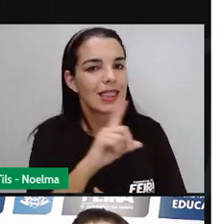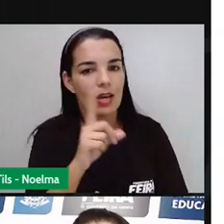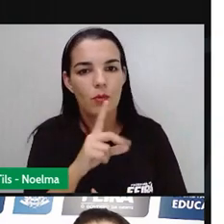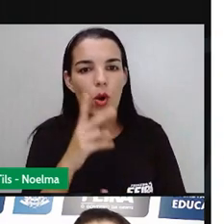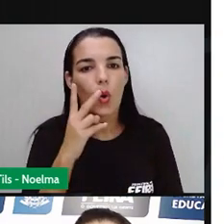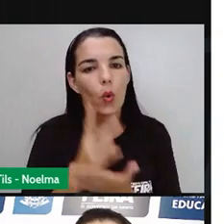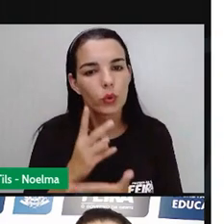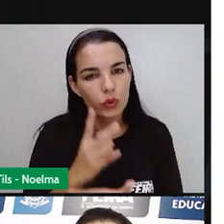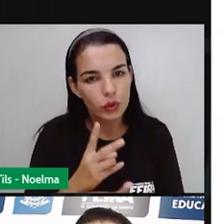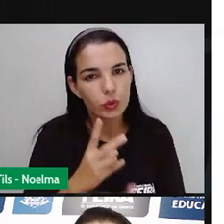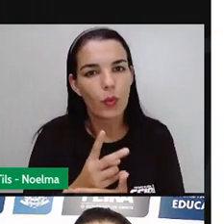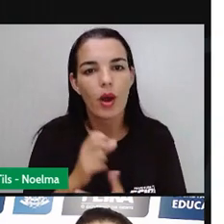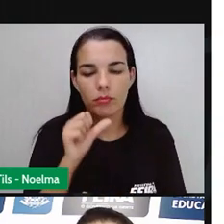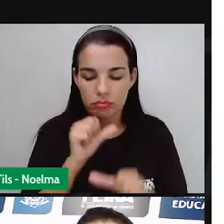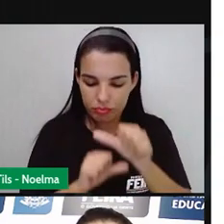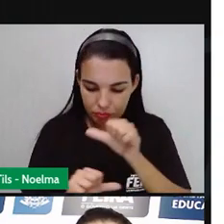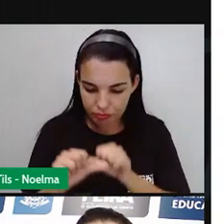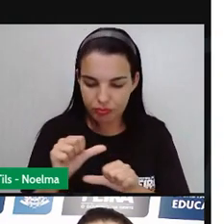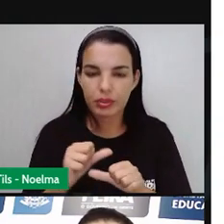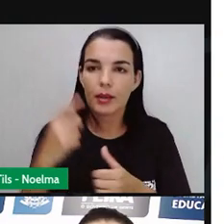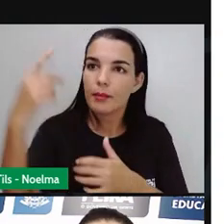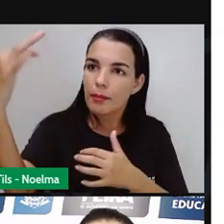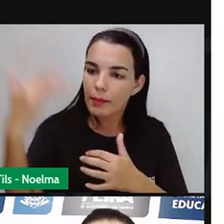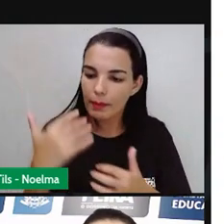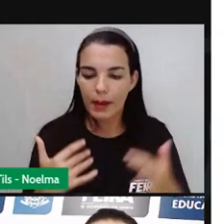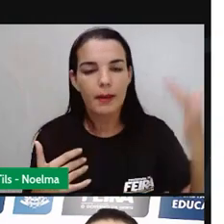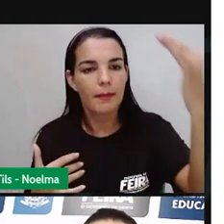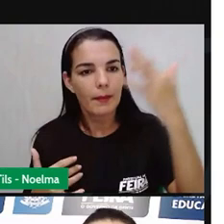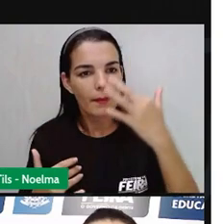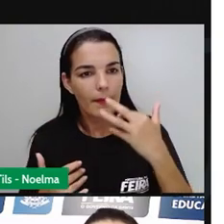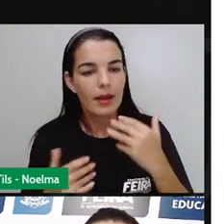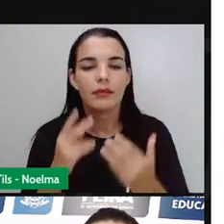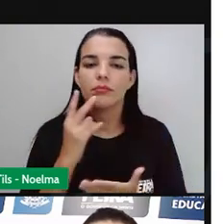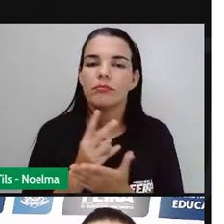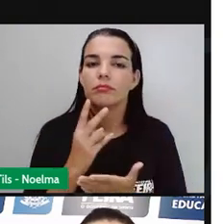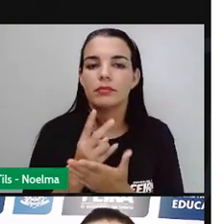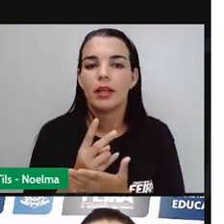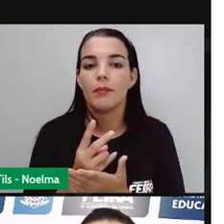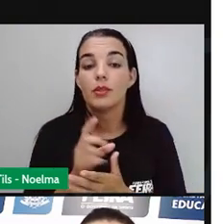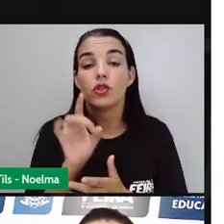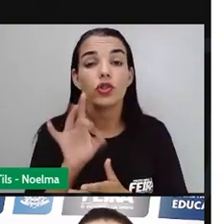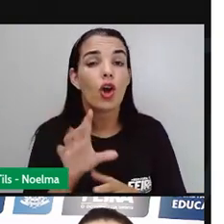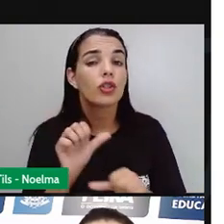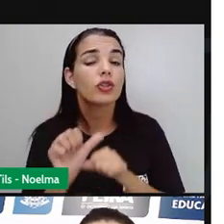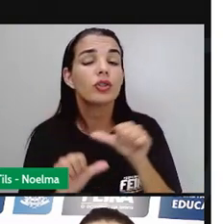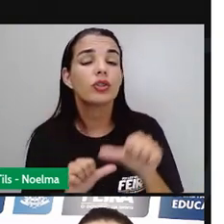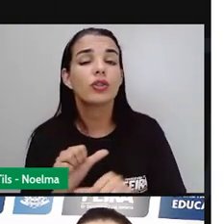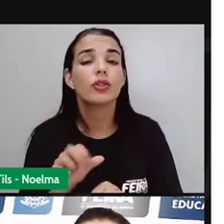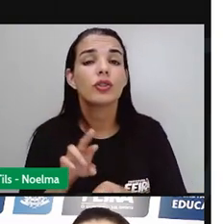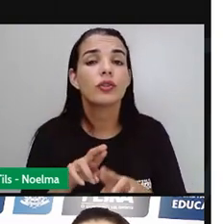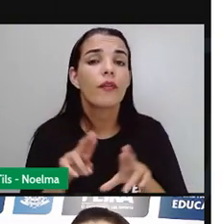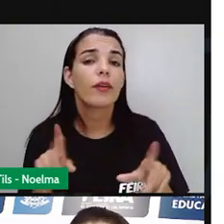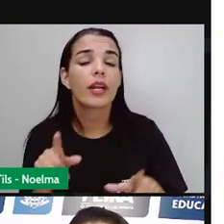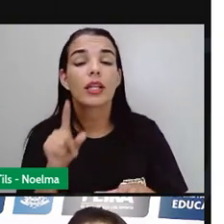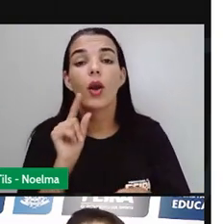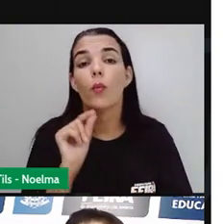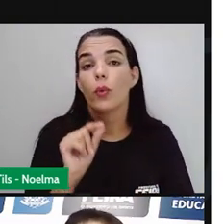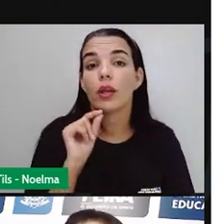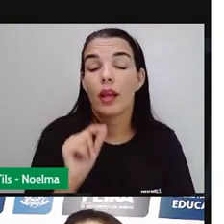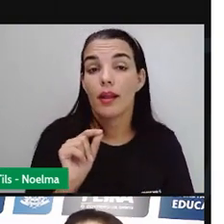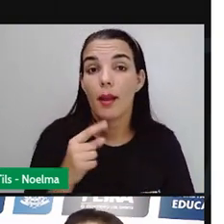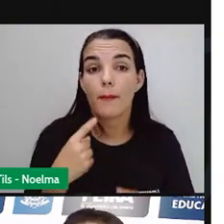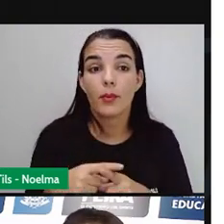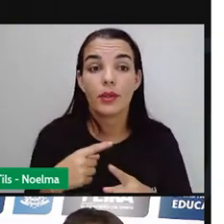mesmo. A diferença que nós vamos ter em relação aos escravos, na época, que eles eram trazidos obrigados